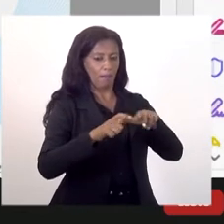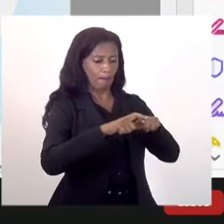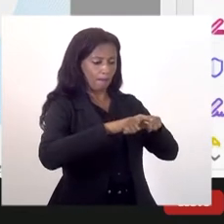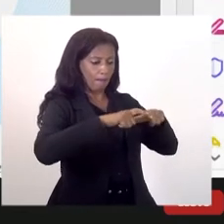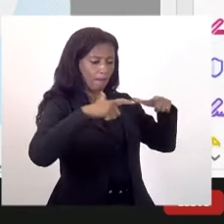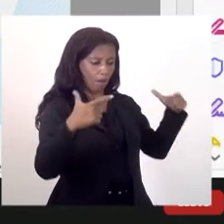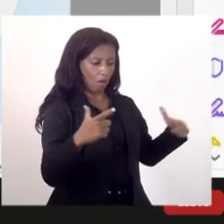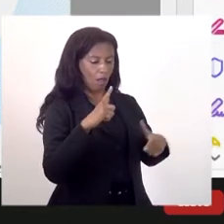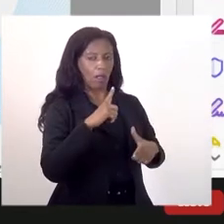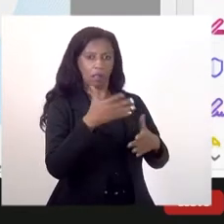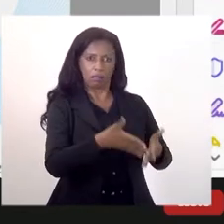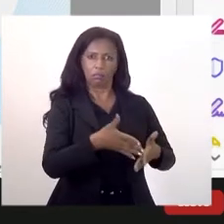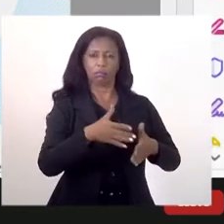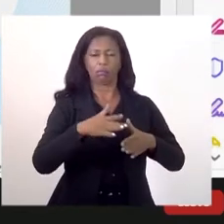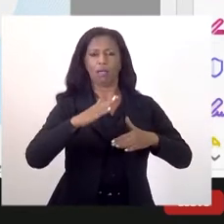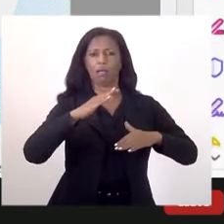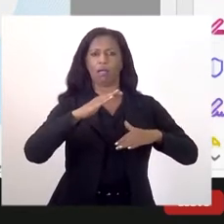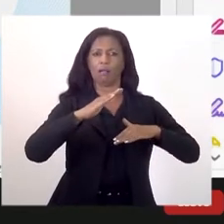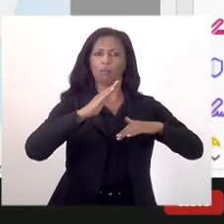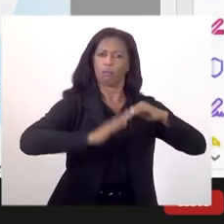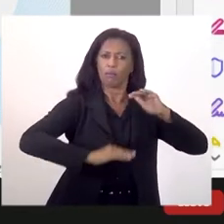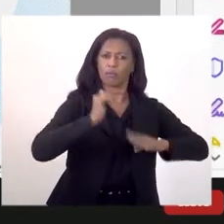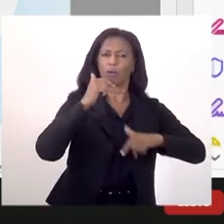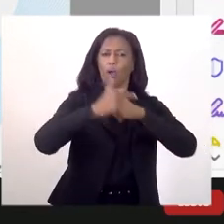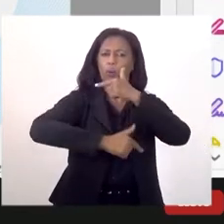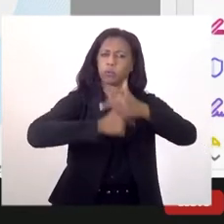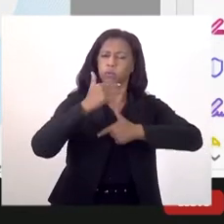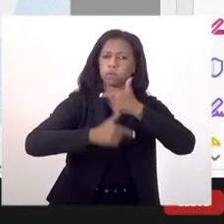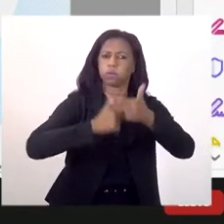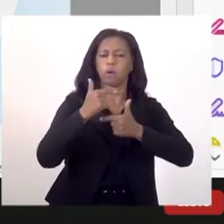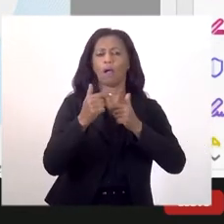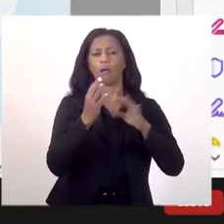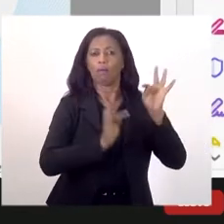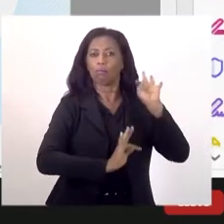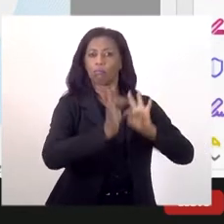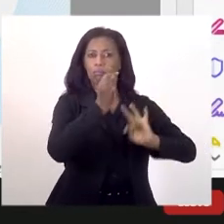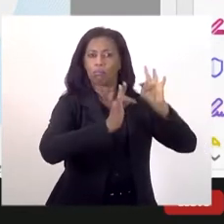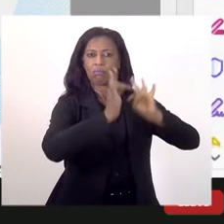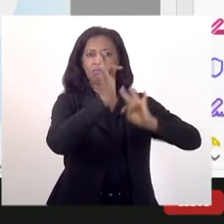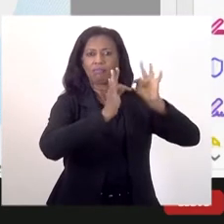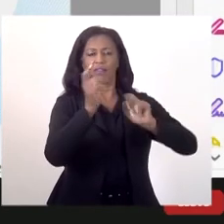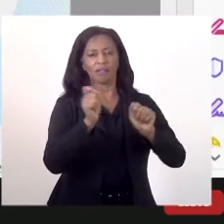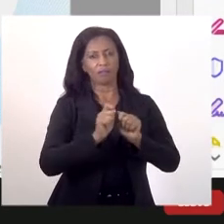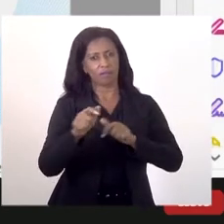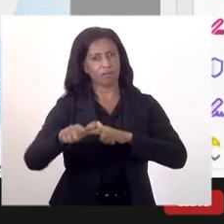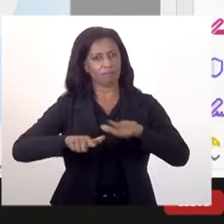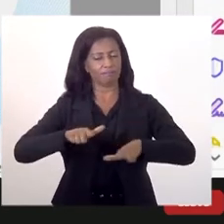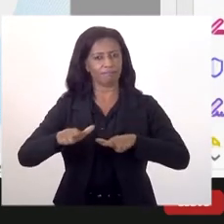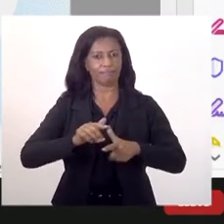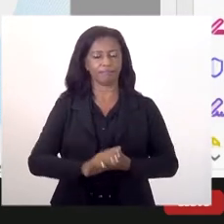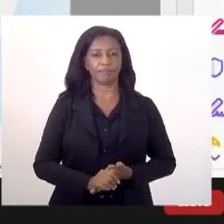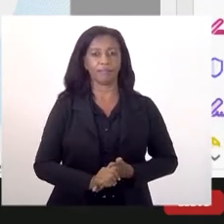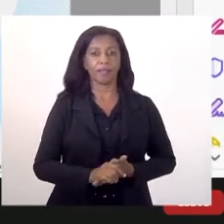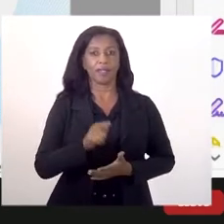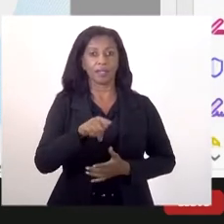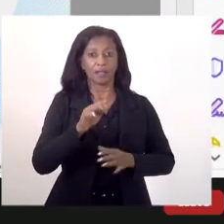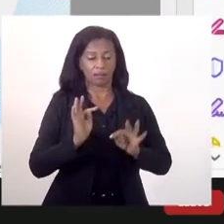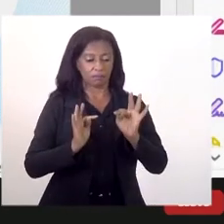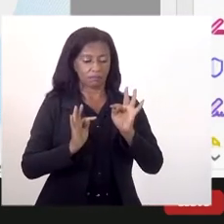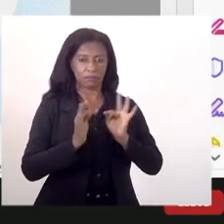que têm funcionários ou que têm colaboradores que trabalham gerando tecnologia e fazendo esse serviço. E a tecnologia